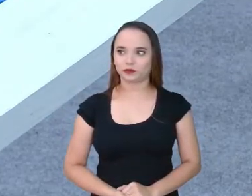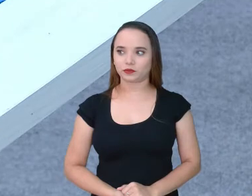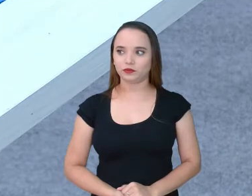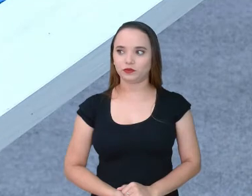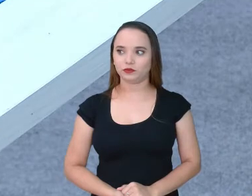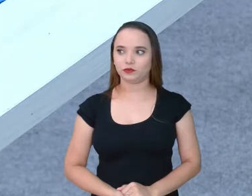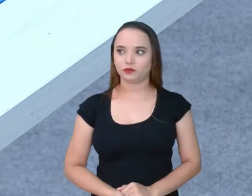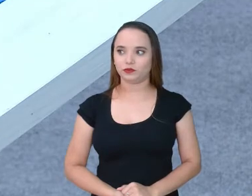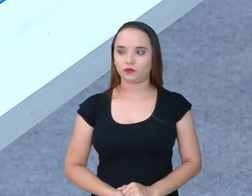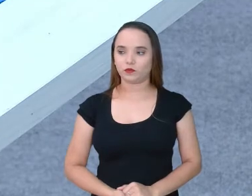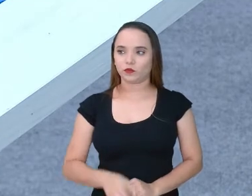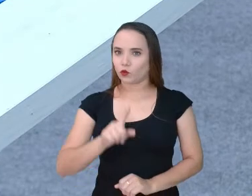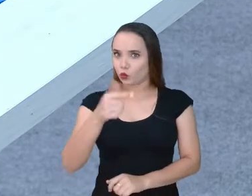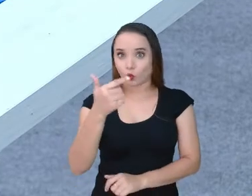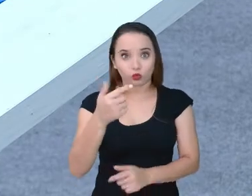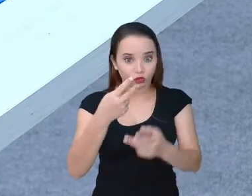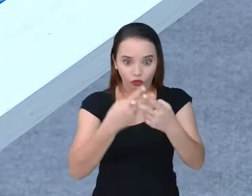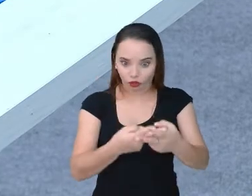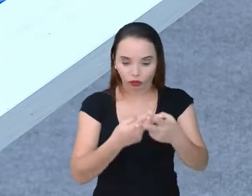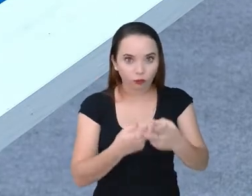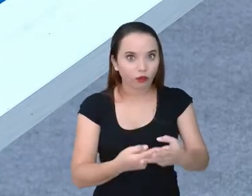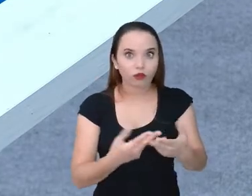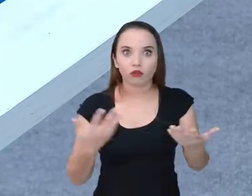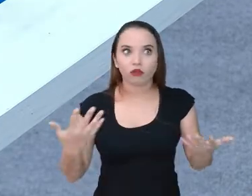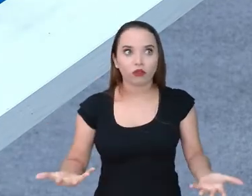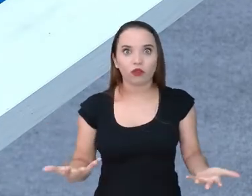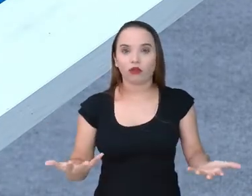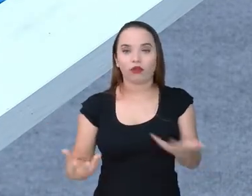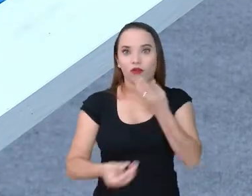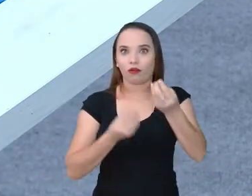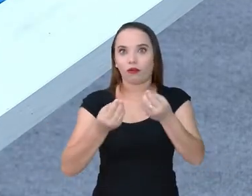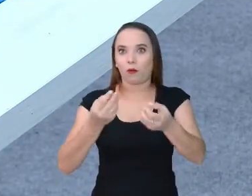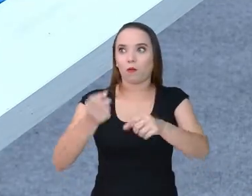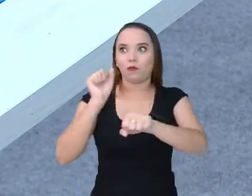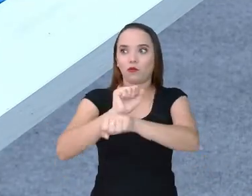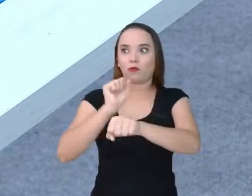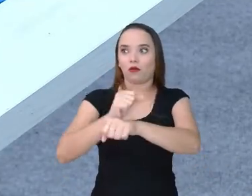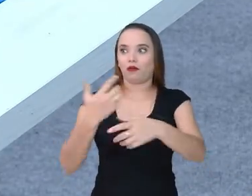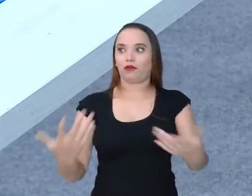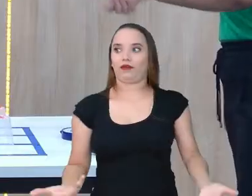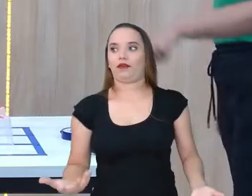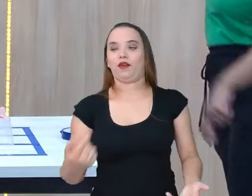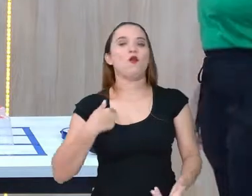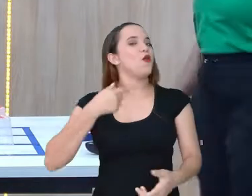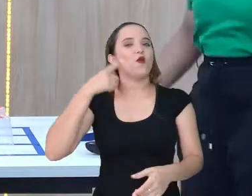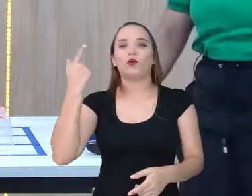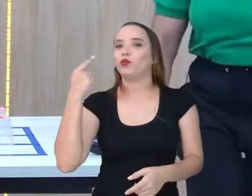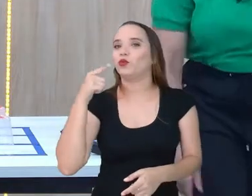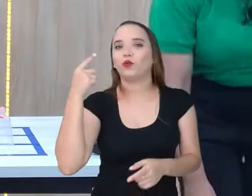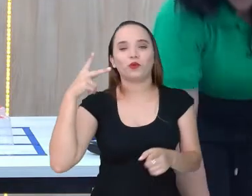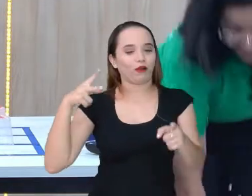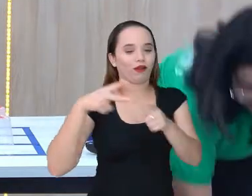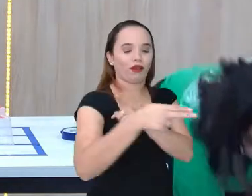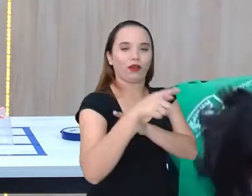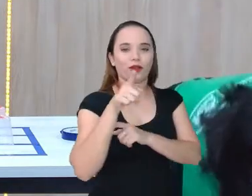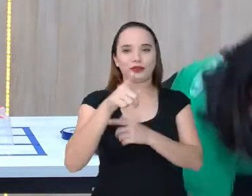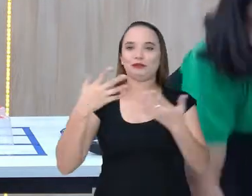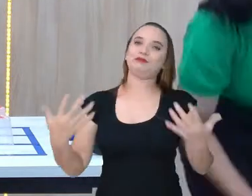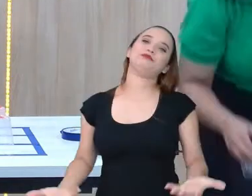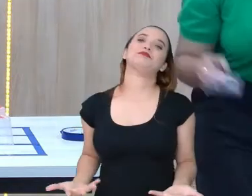Tu foi impaciente, se tu tivesse esperado eu colocar antes, eu não teria bloqueado ali. Tá vendo?